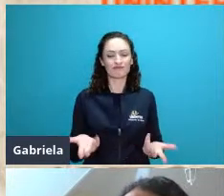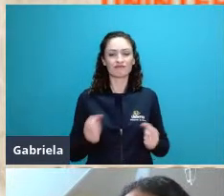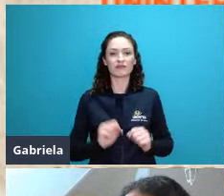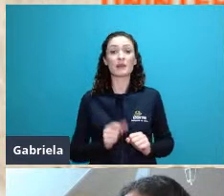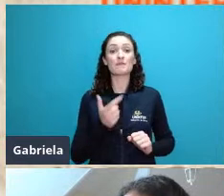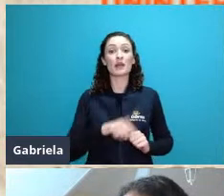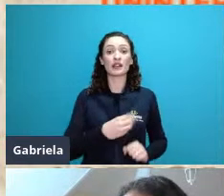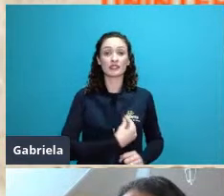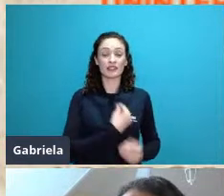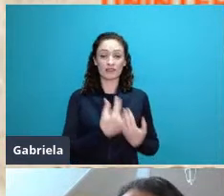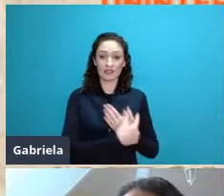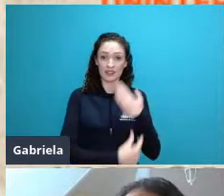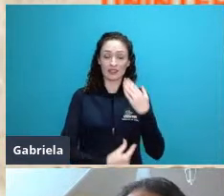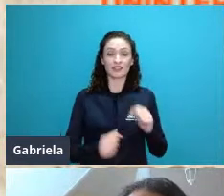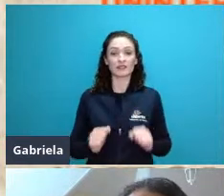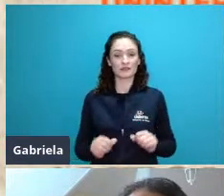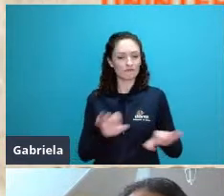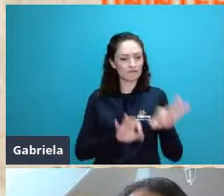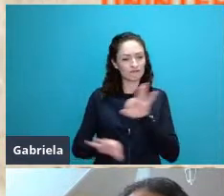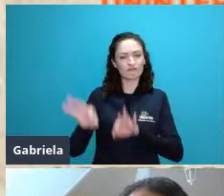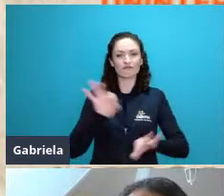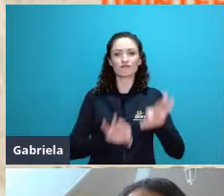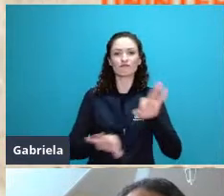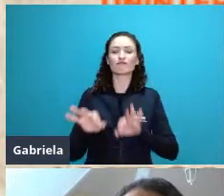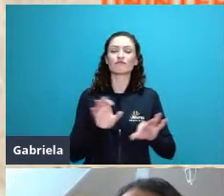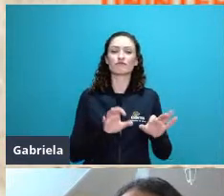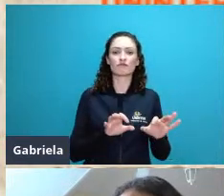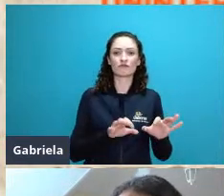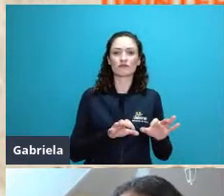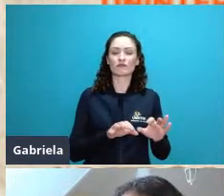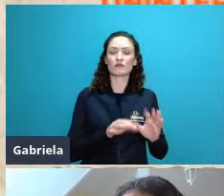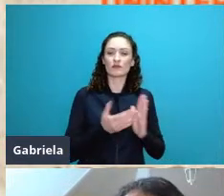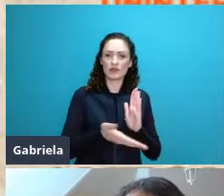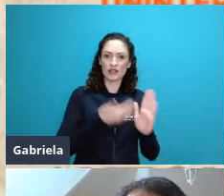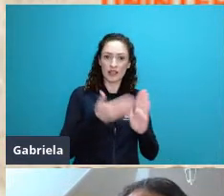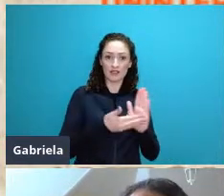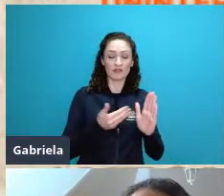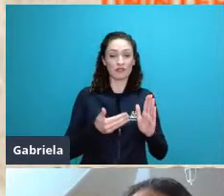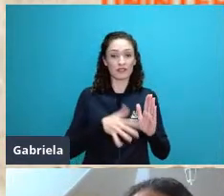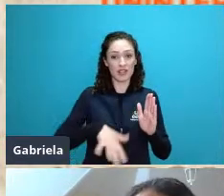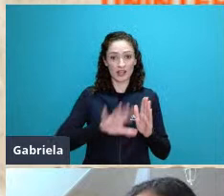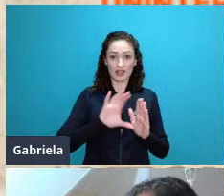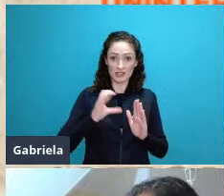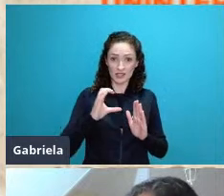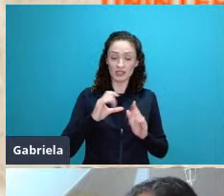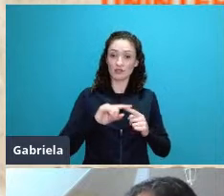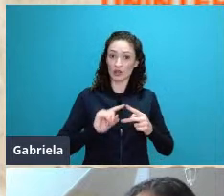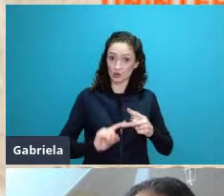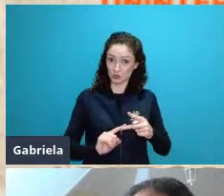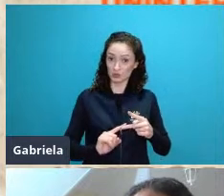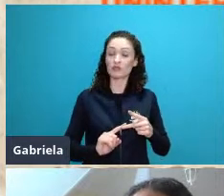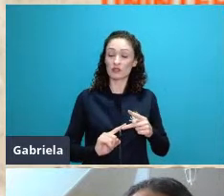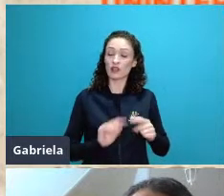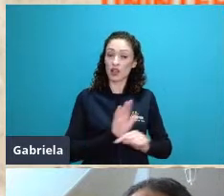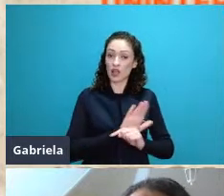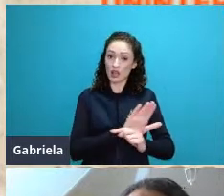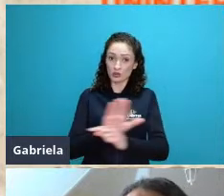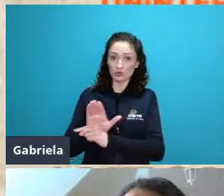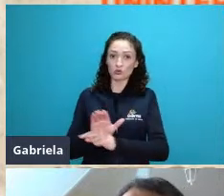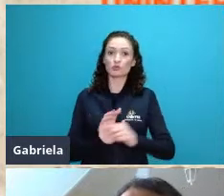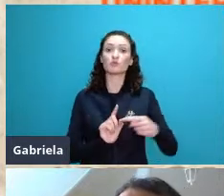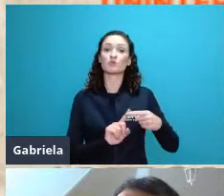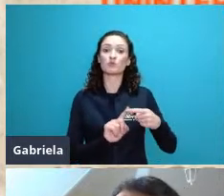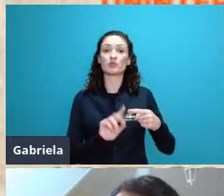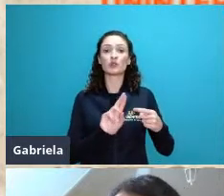organizou duas revistas científicas nessa temática uma delas o boletim de